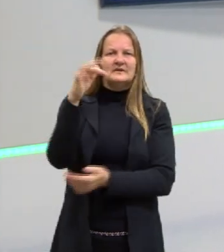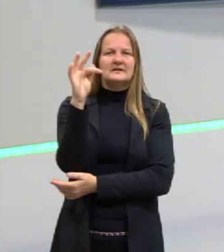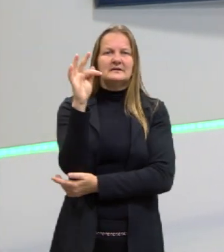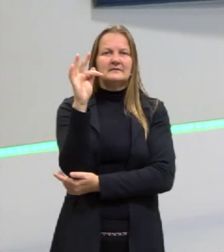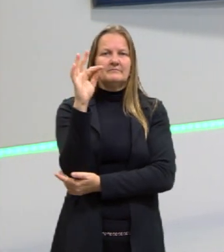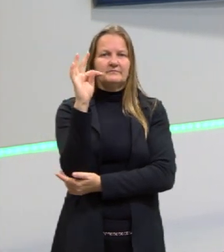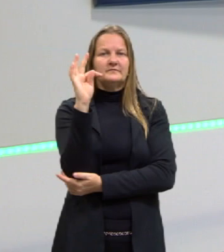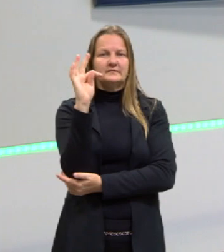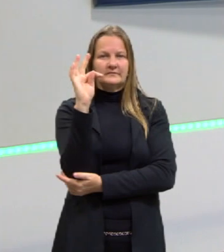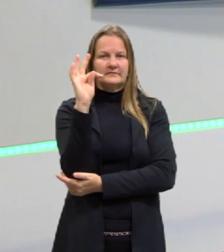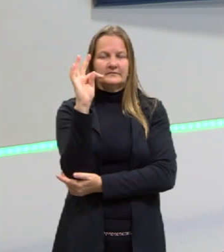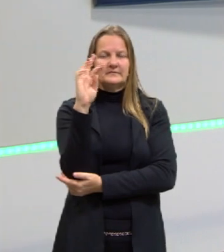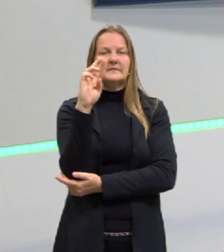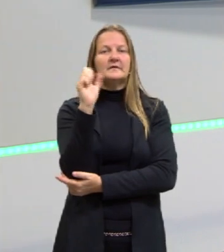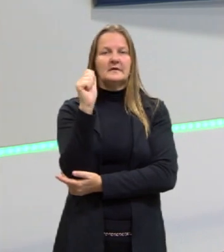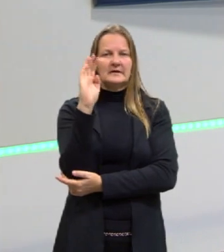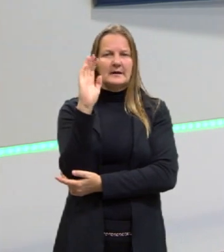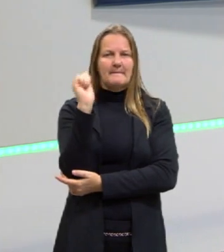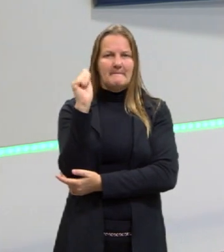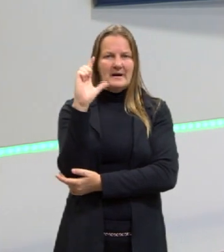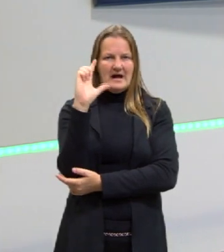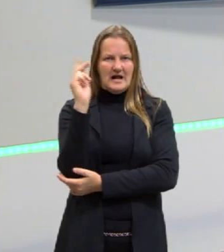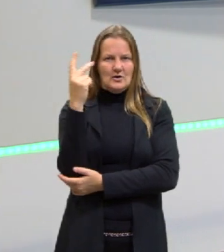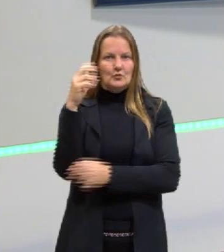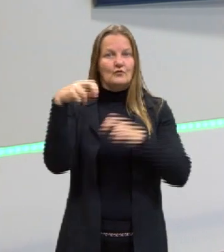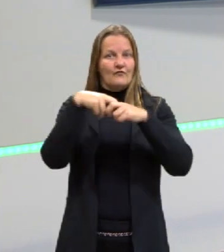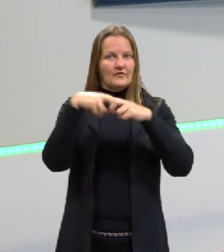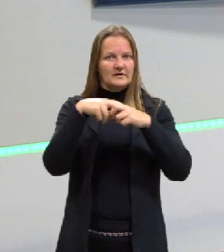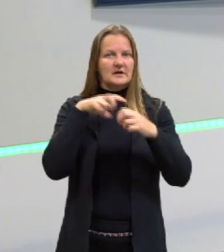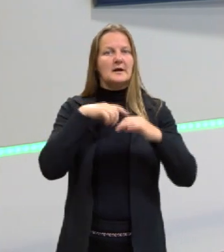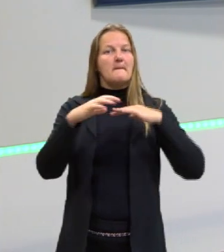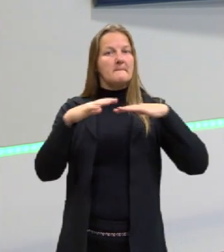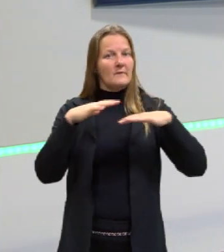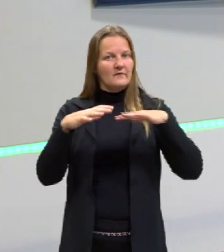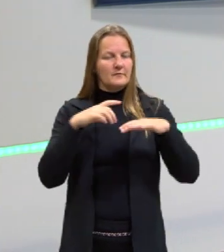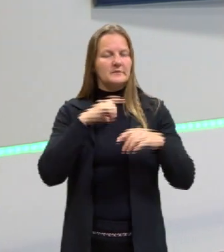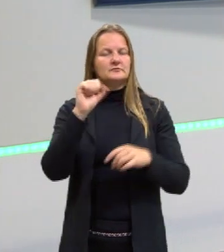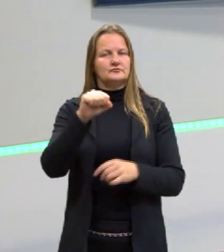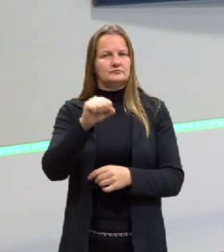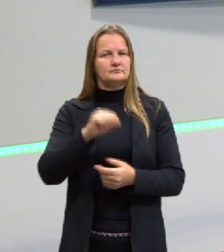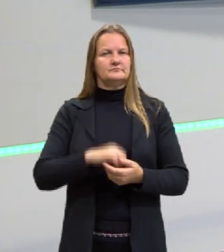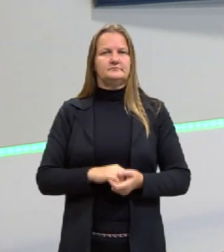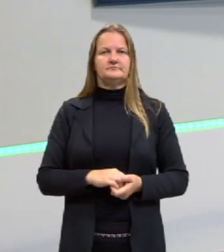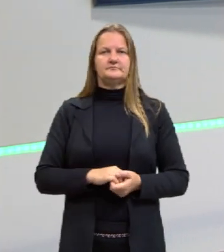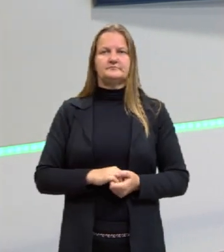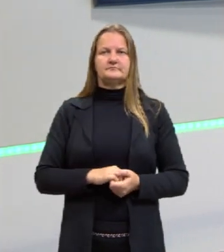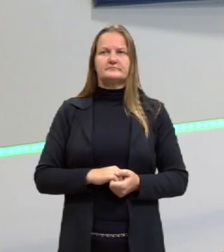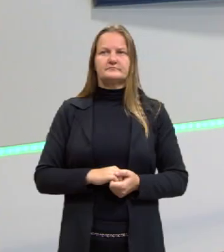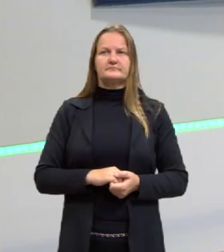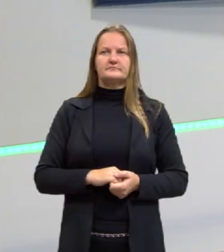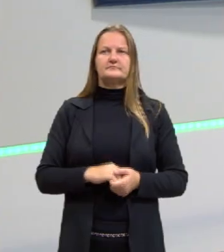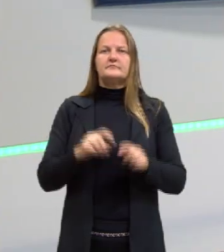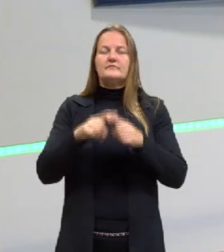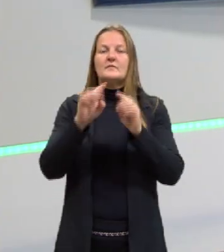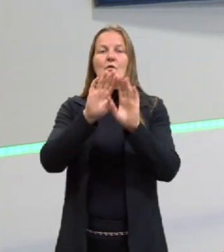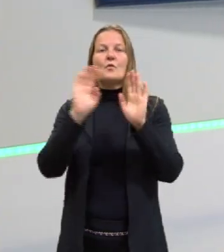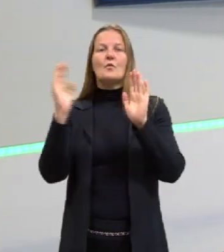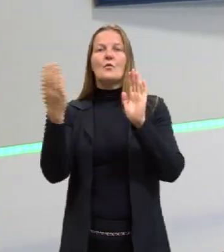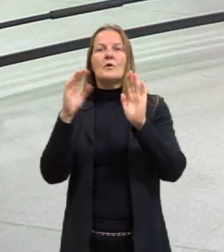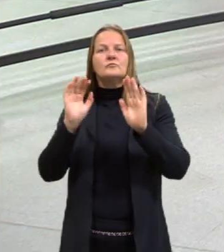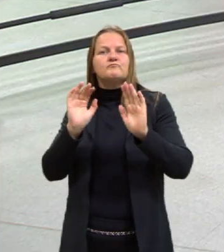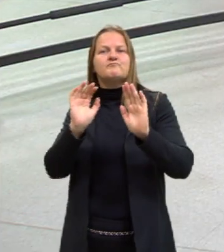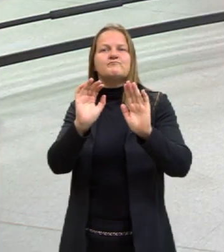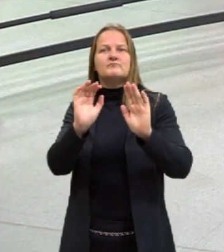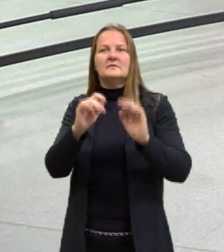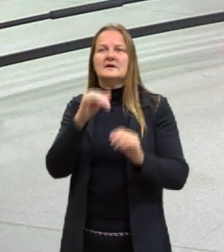aplicar uma força aqui suficiente para movimentar esse quadro. Mas, por exemplo, aqui nessa